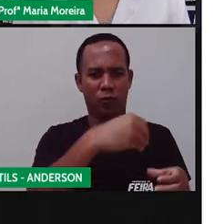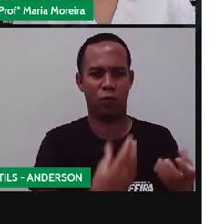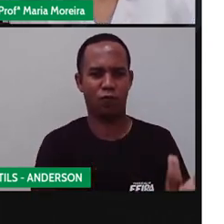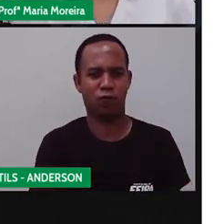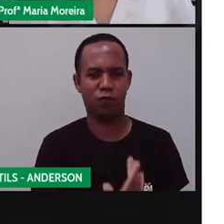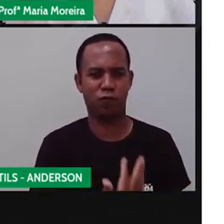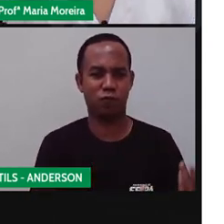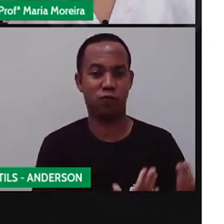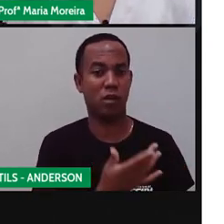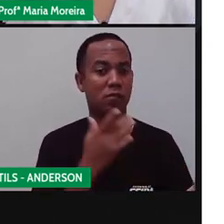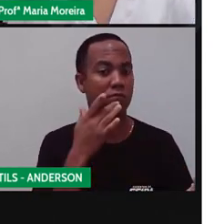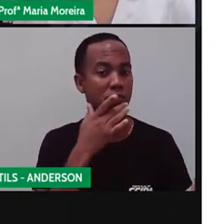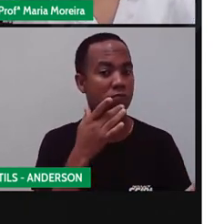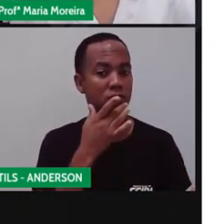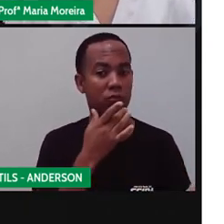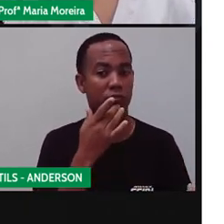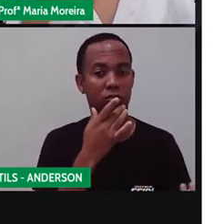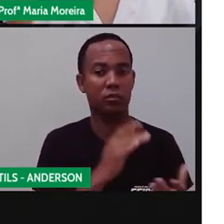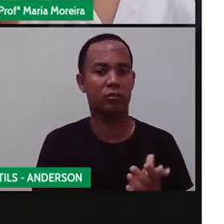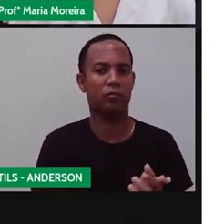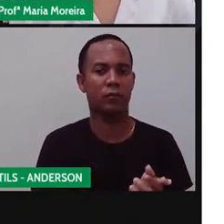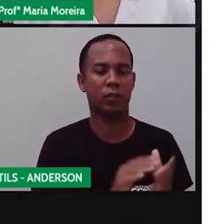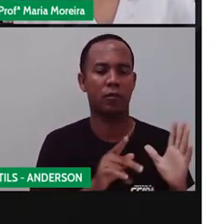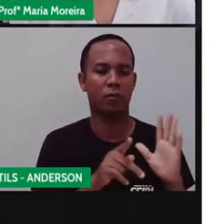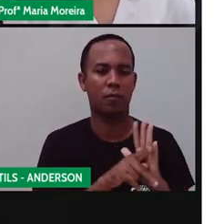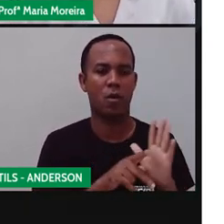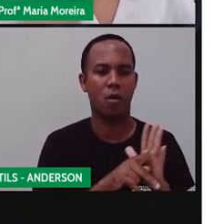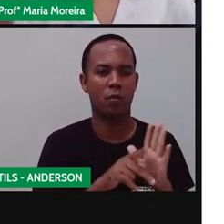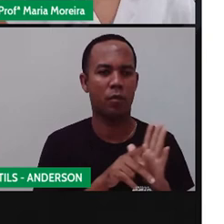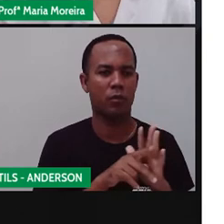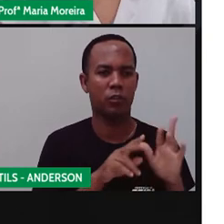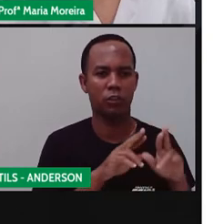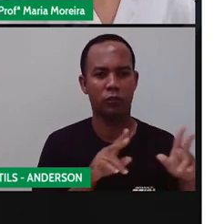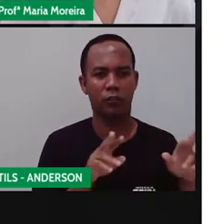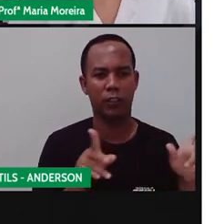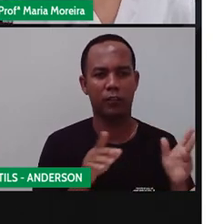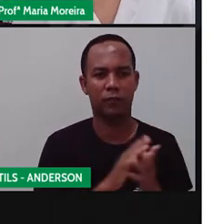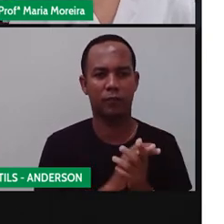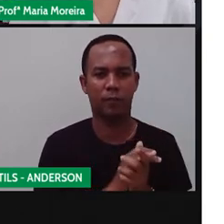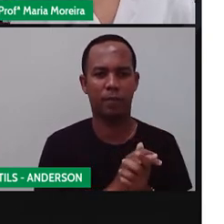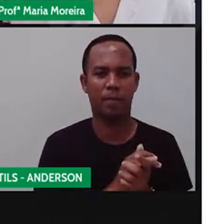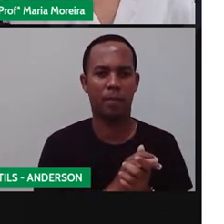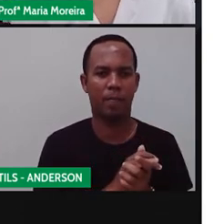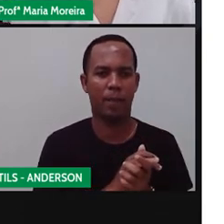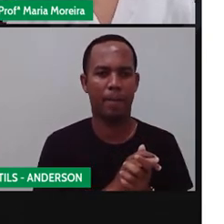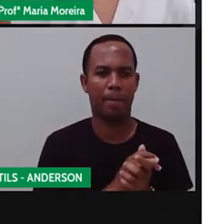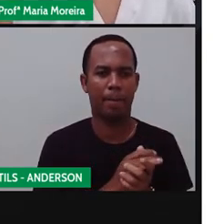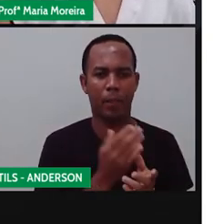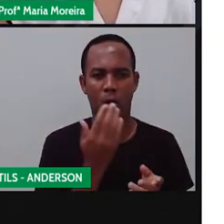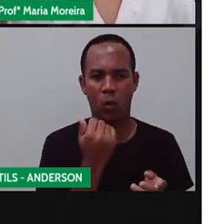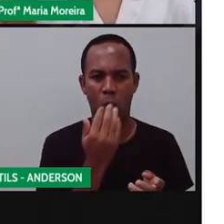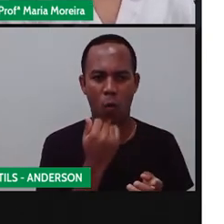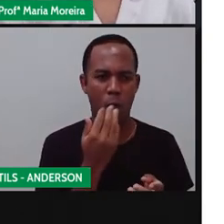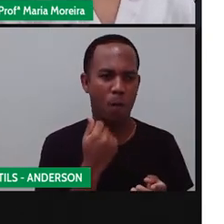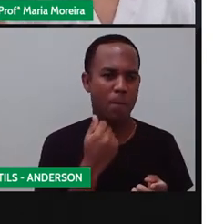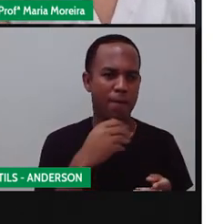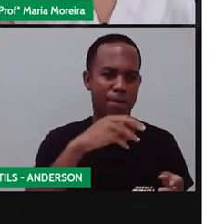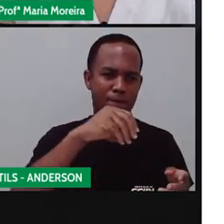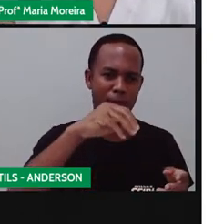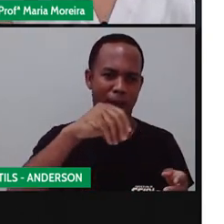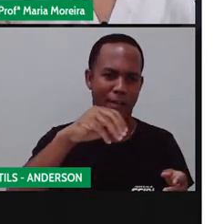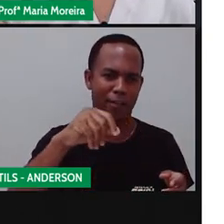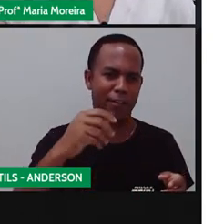prato típico brasileiro, com acompanhamentos diversos. A gente come só com farinha,